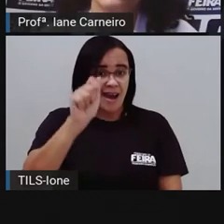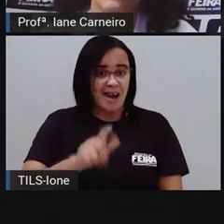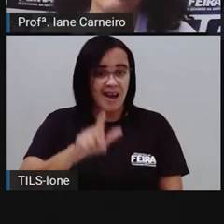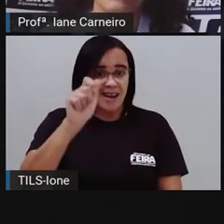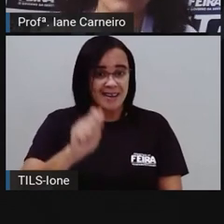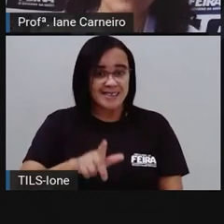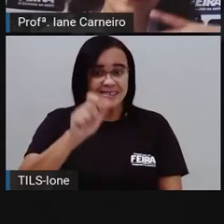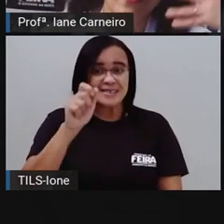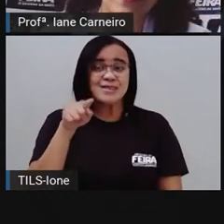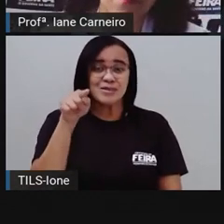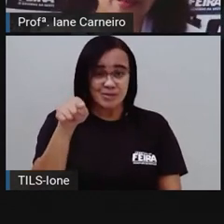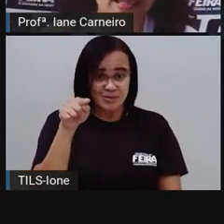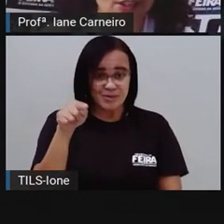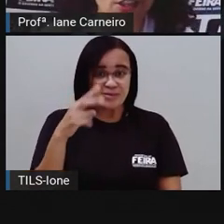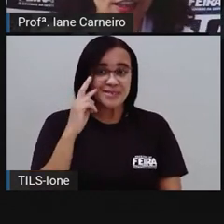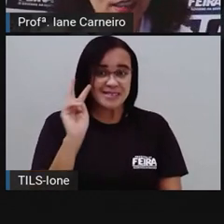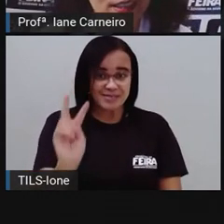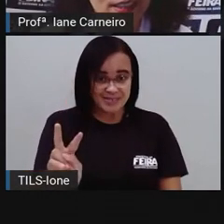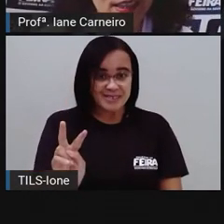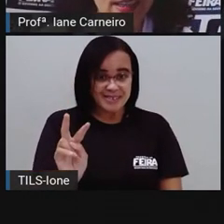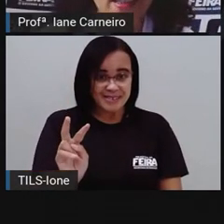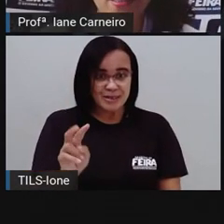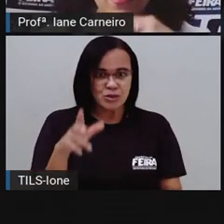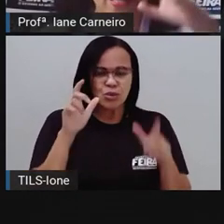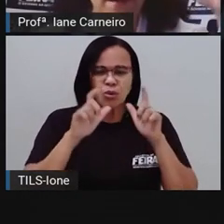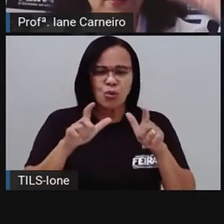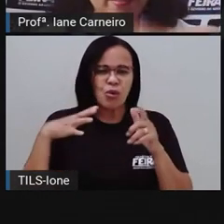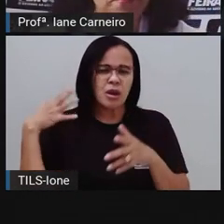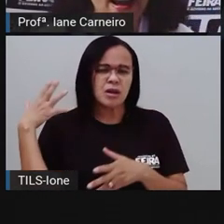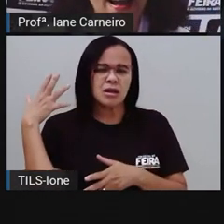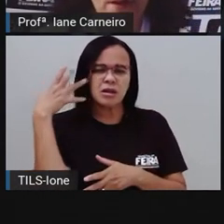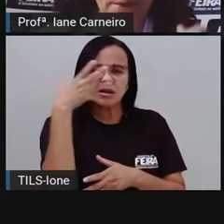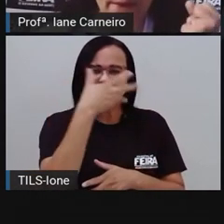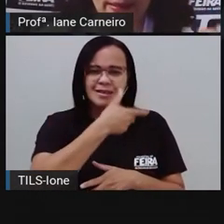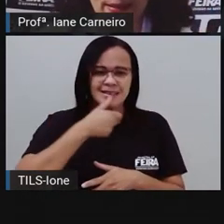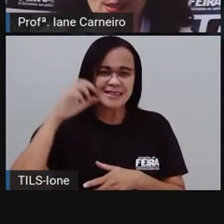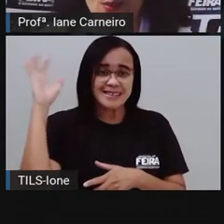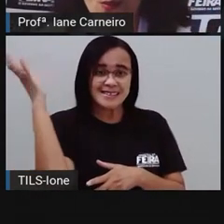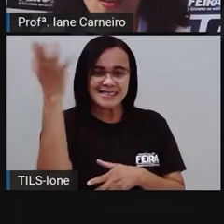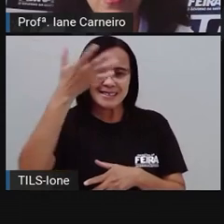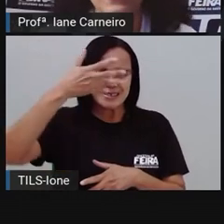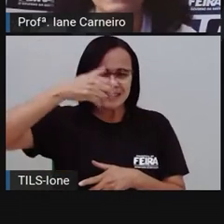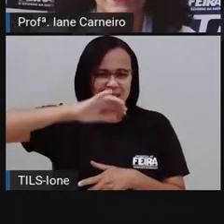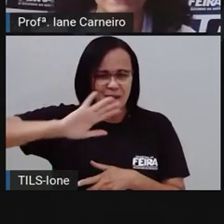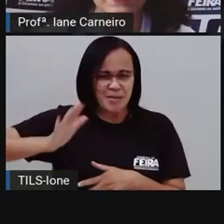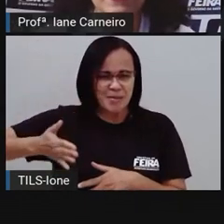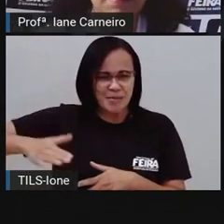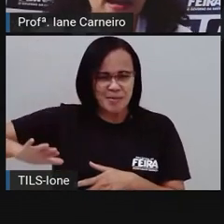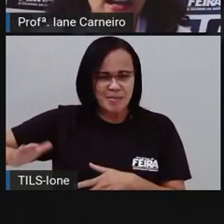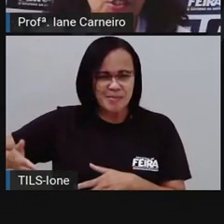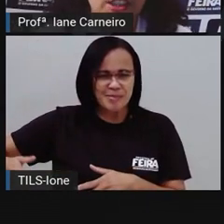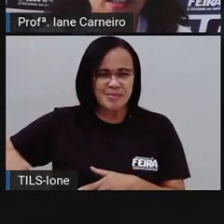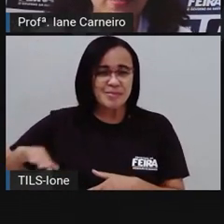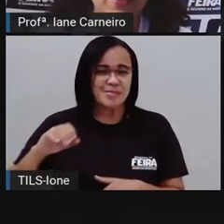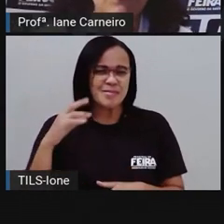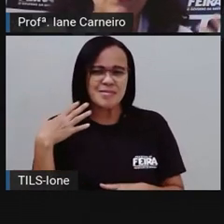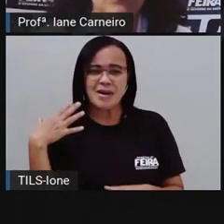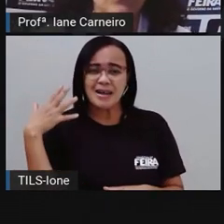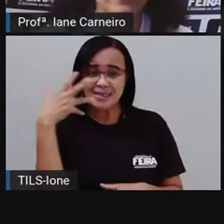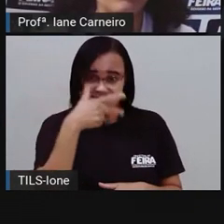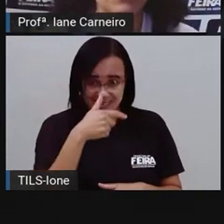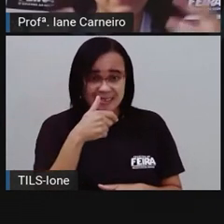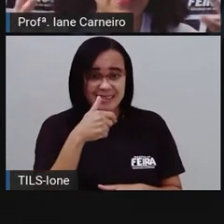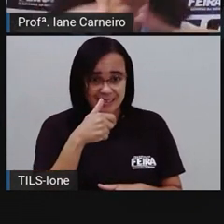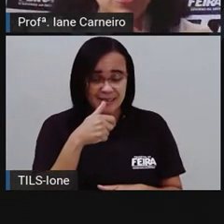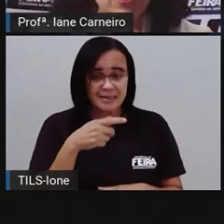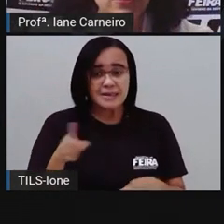né? E aí a Pró colocou aqui essa paisagem linda, né? Esse céu, esse mar bem azul, né? E essa imagem aqui, né? E né?